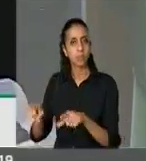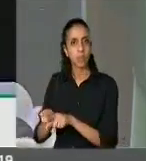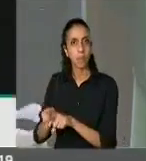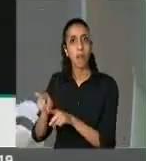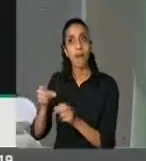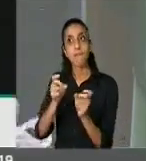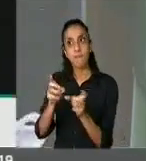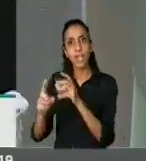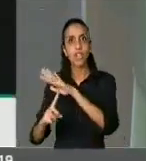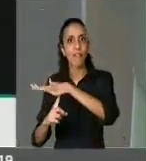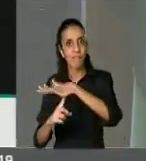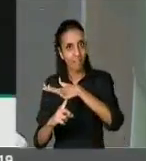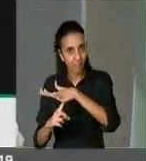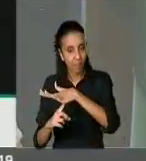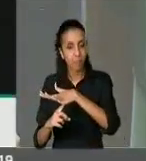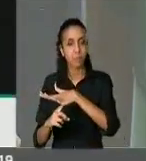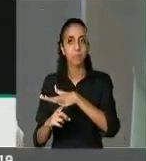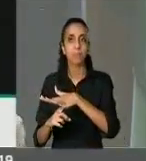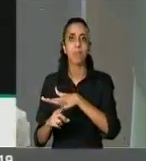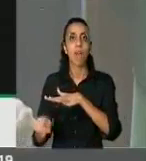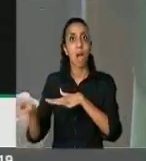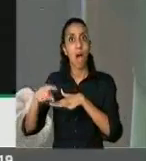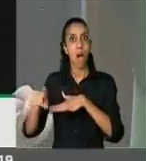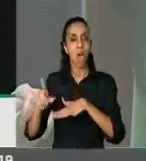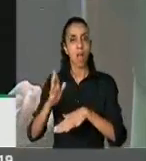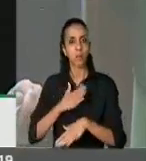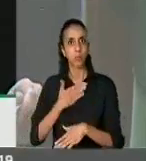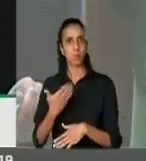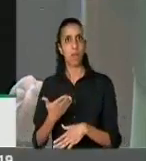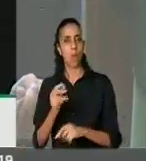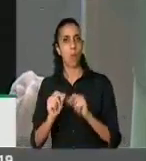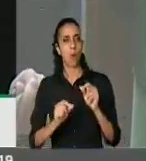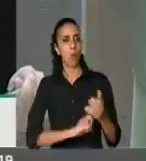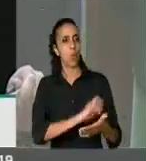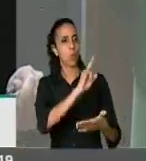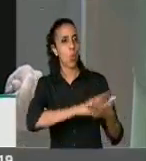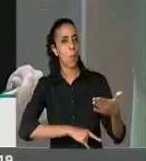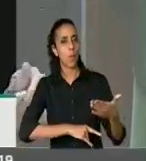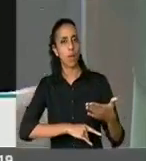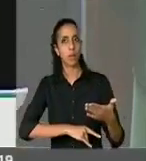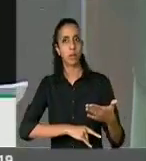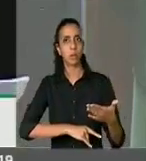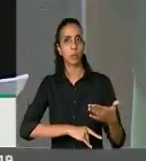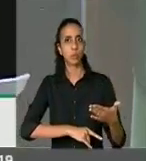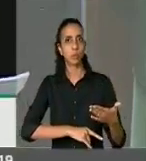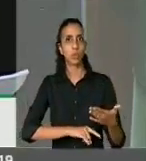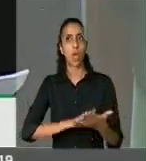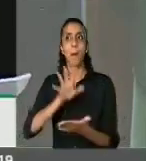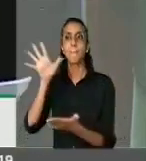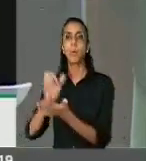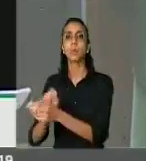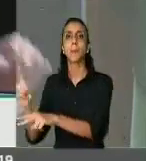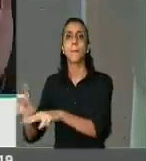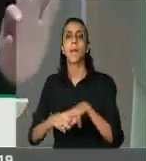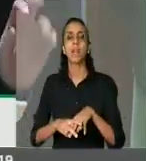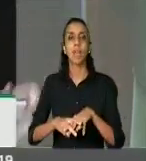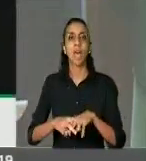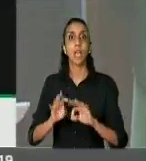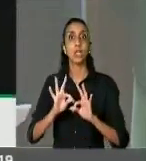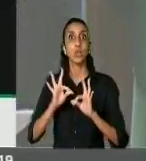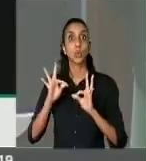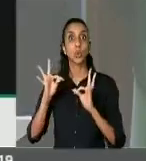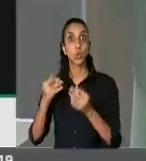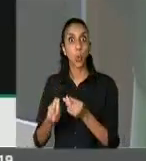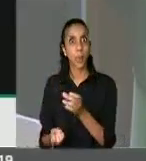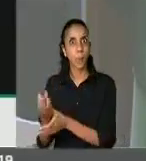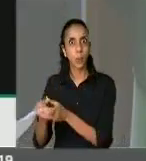na feira local, que foram surpreendidos com um mandado de segurança, perdão, um mandado de busca e apreensão de toda a